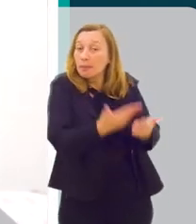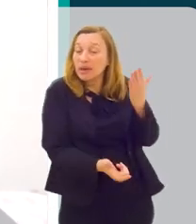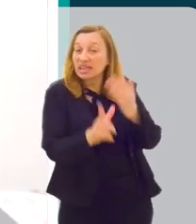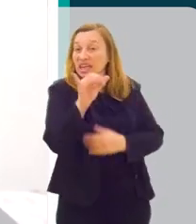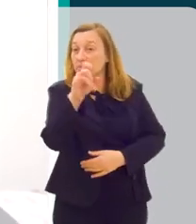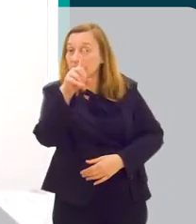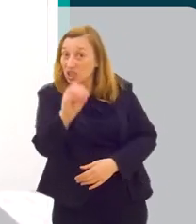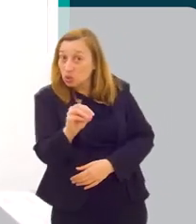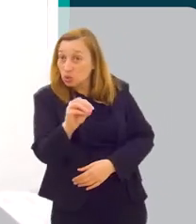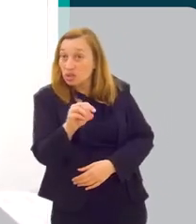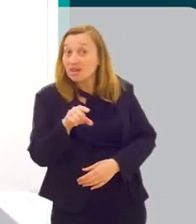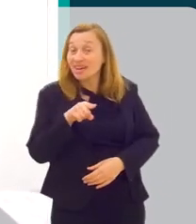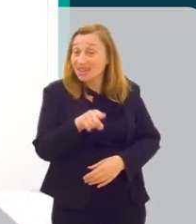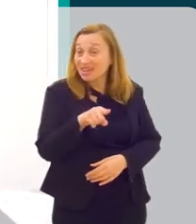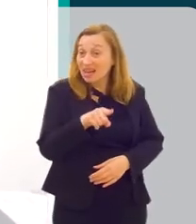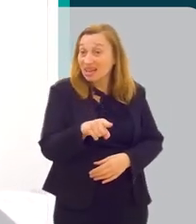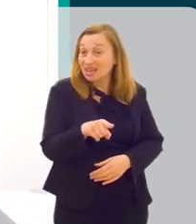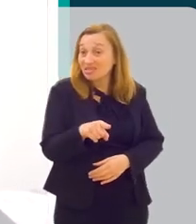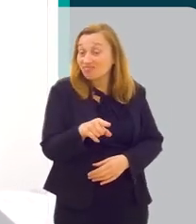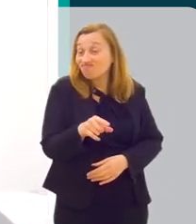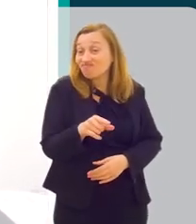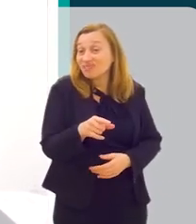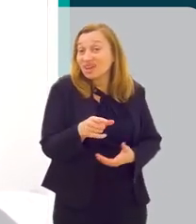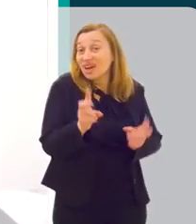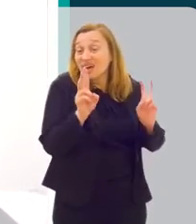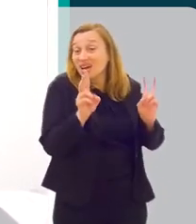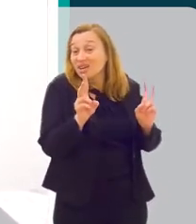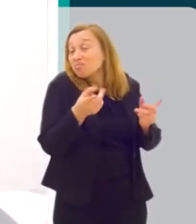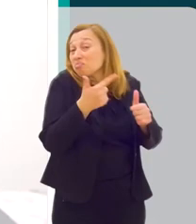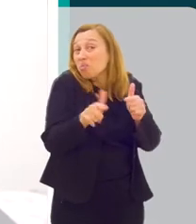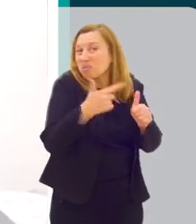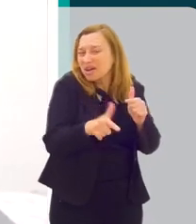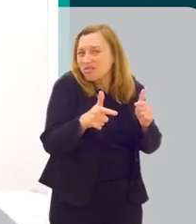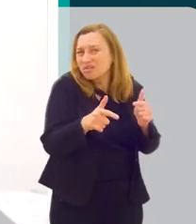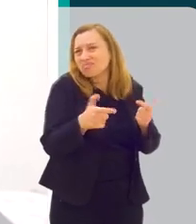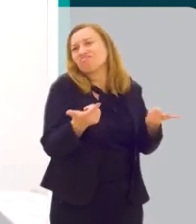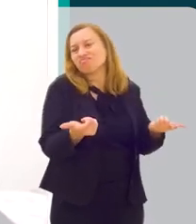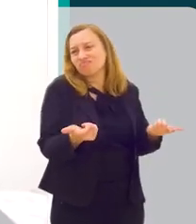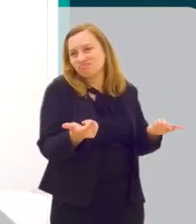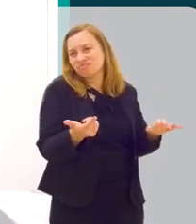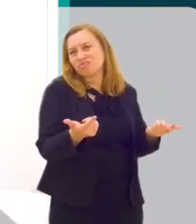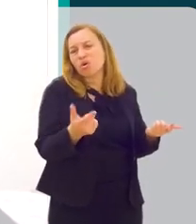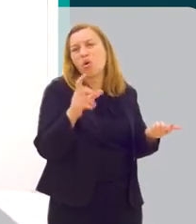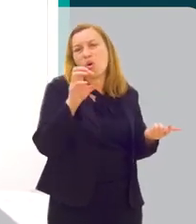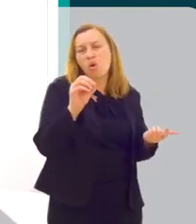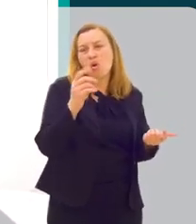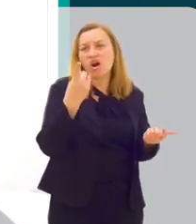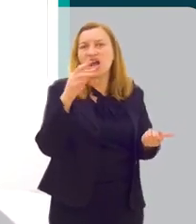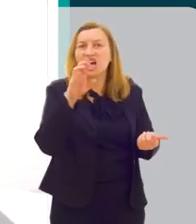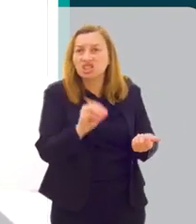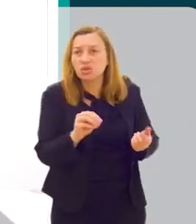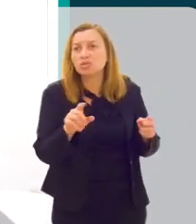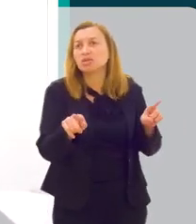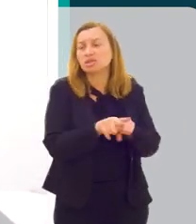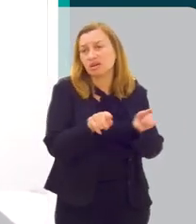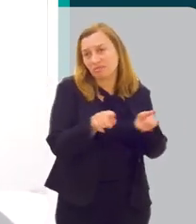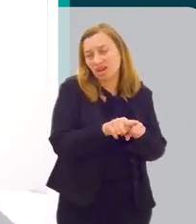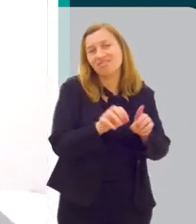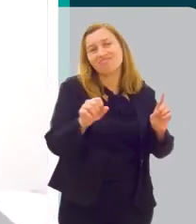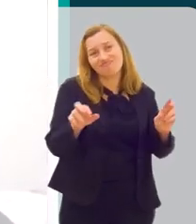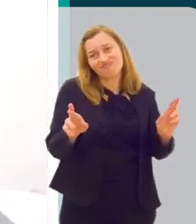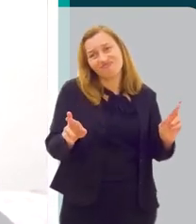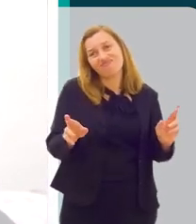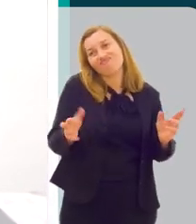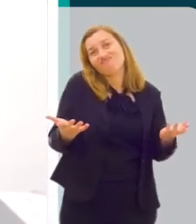pessoa que tem uma perda de libido e que aquilo traz questões, traz problemas orgânicos e